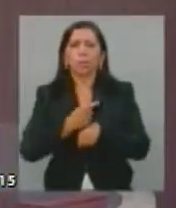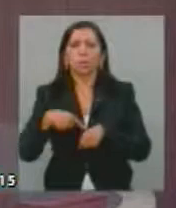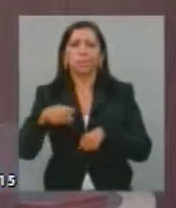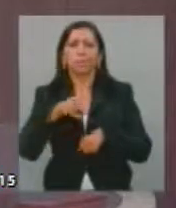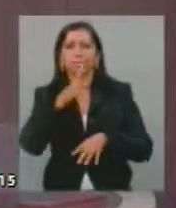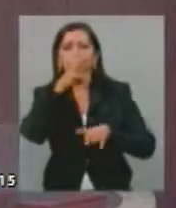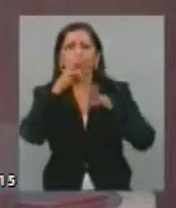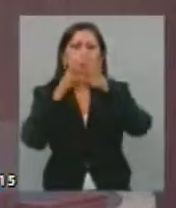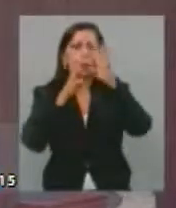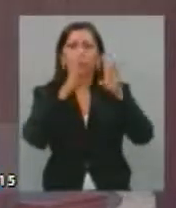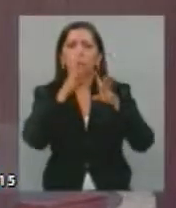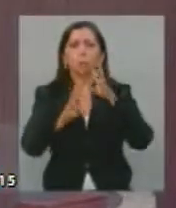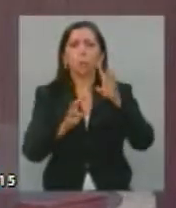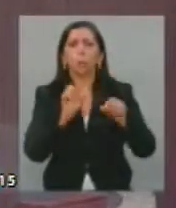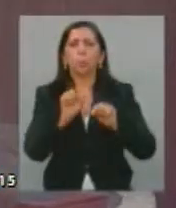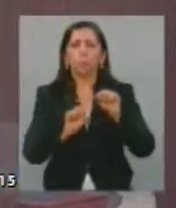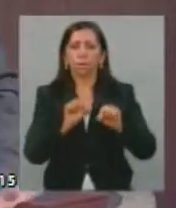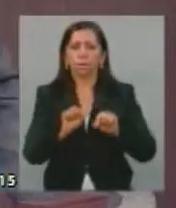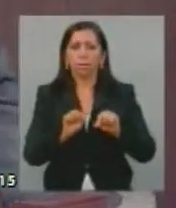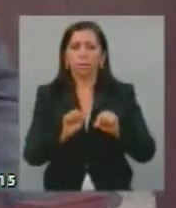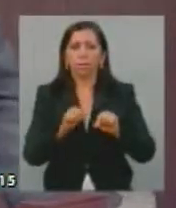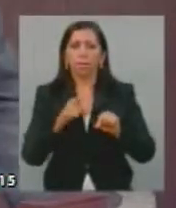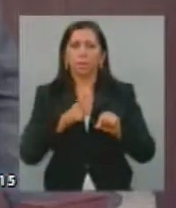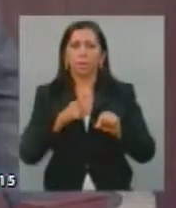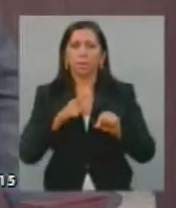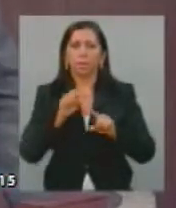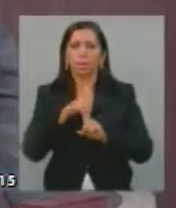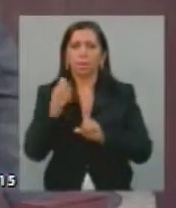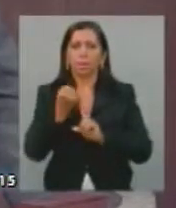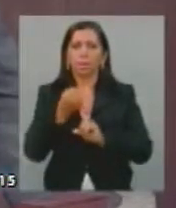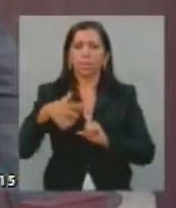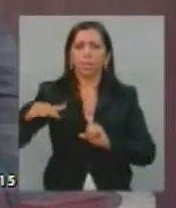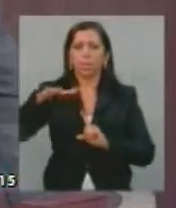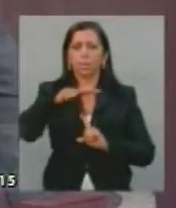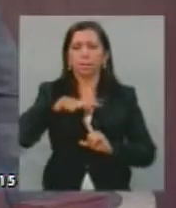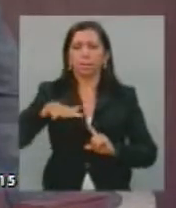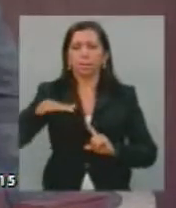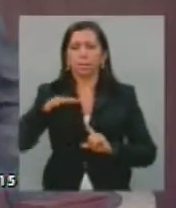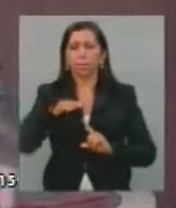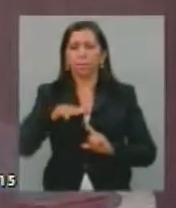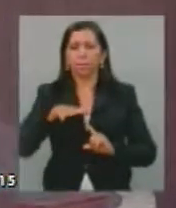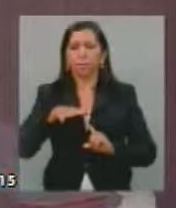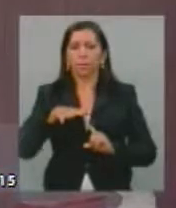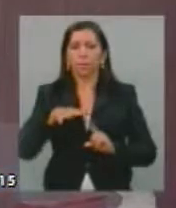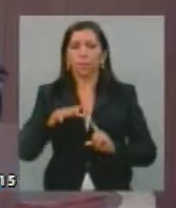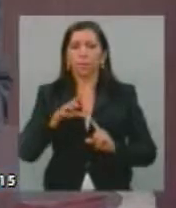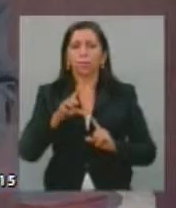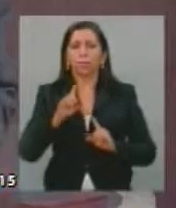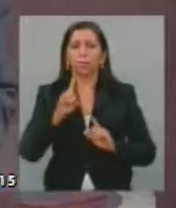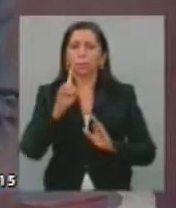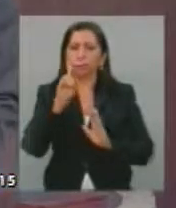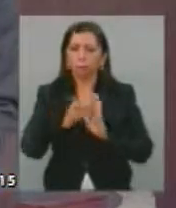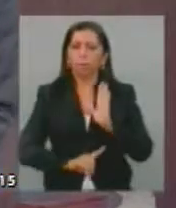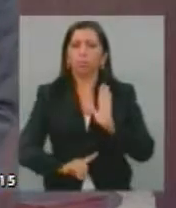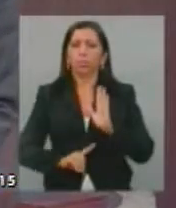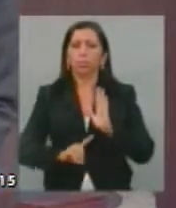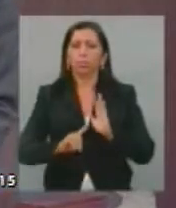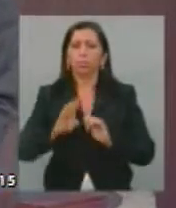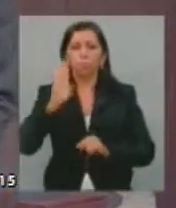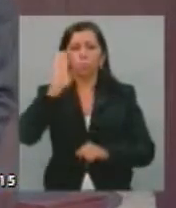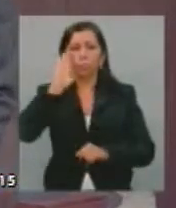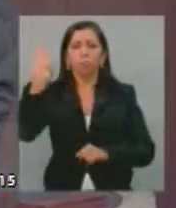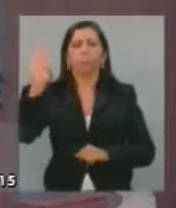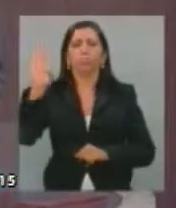reinantes no seio da nossa sociedade. Os direitos são fundamentais